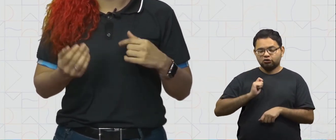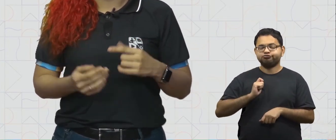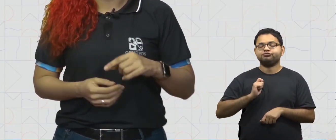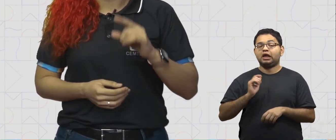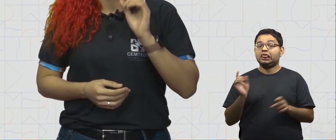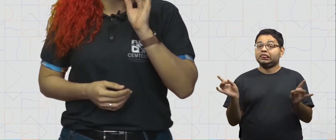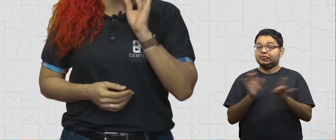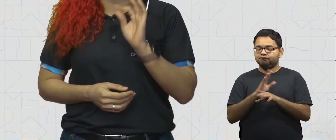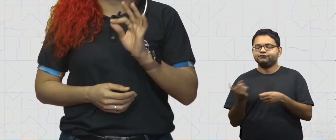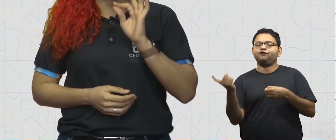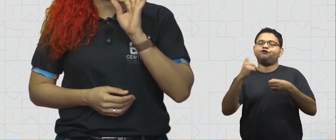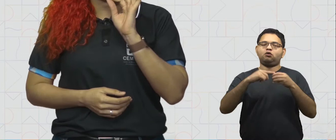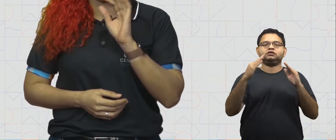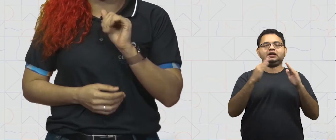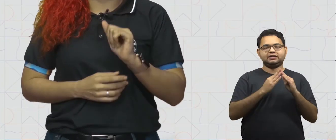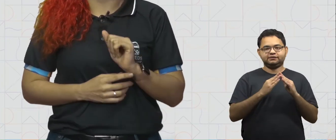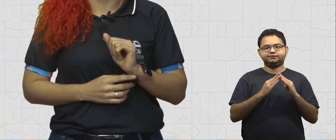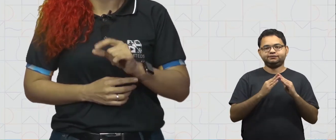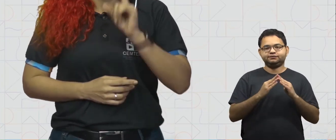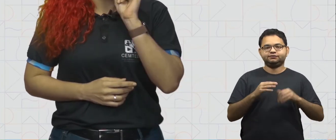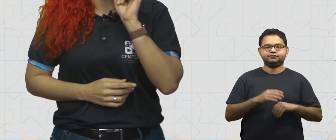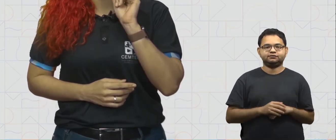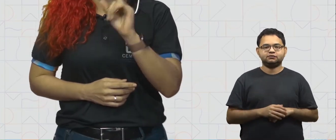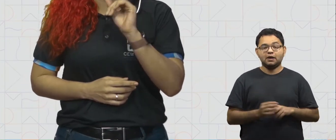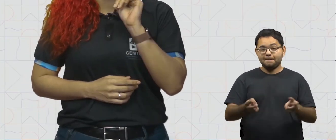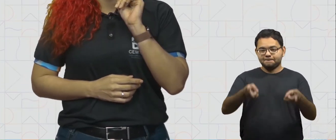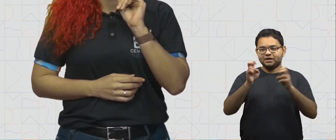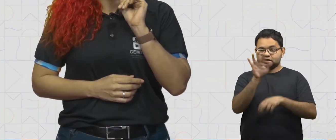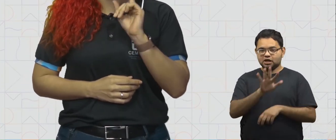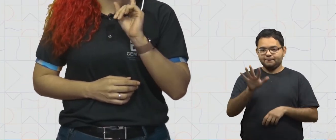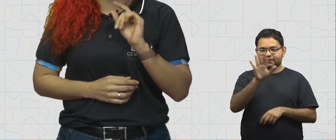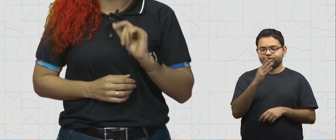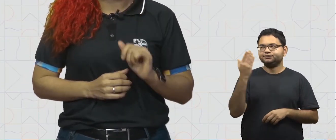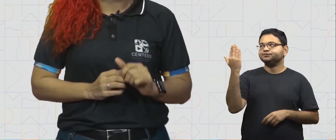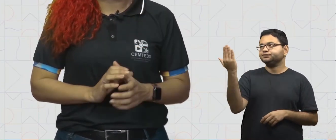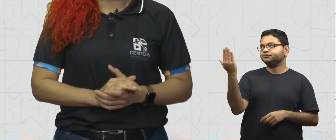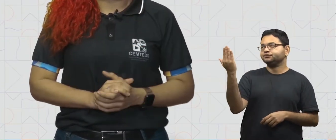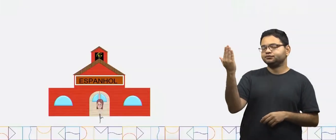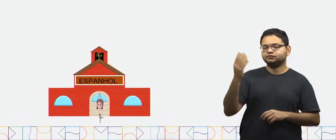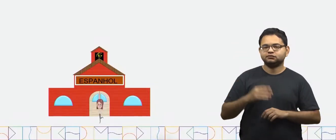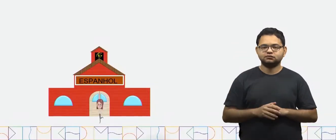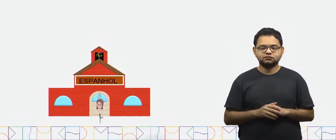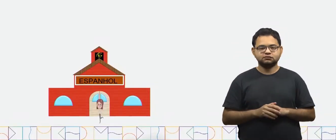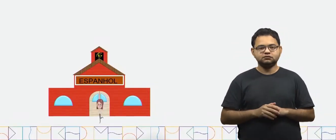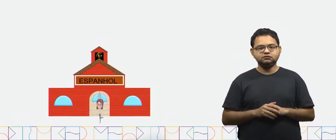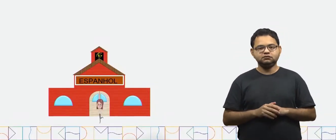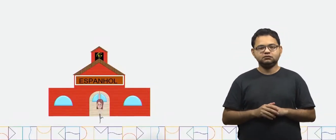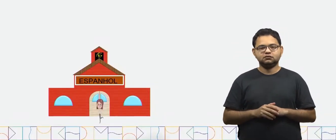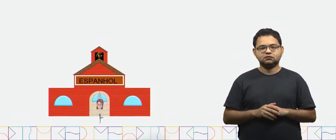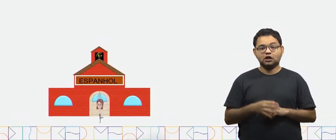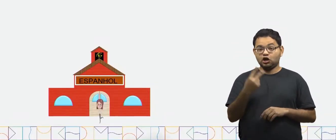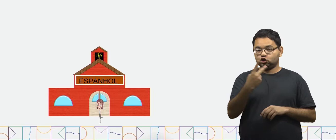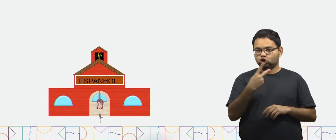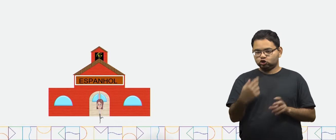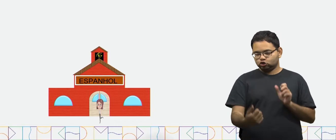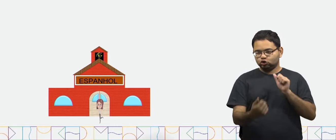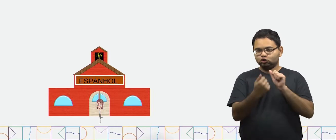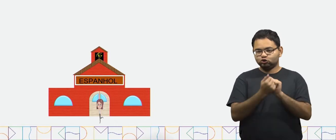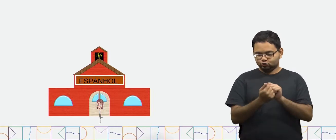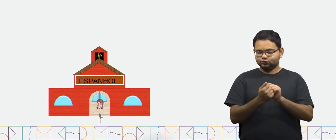espanhol, e depois retorna para casa. Observe a imagem a seguir. Vamos lá fazer